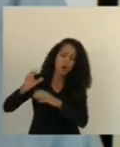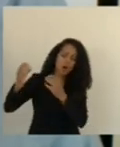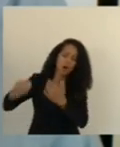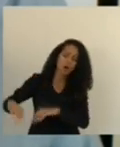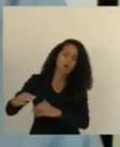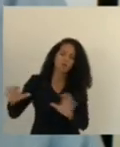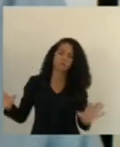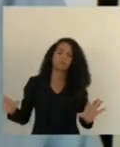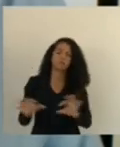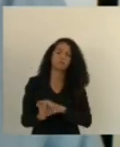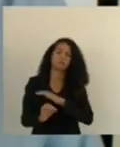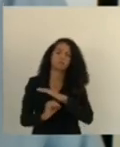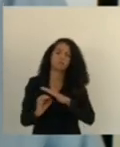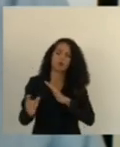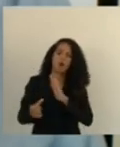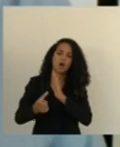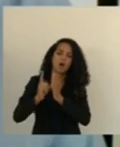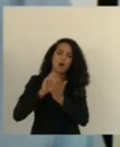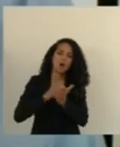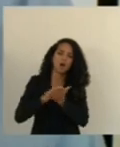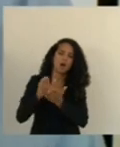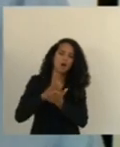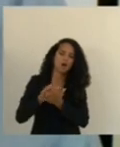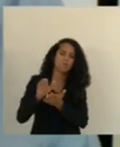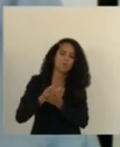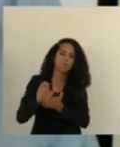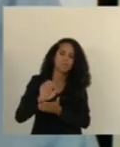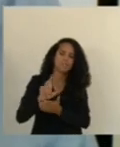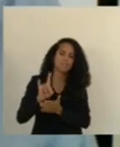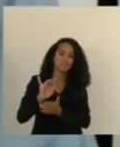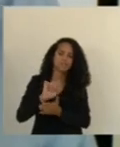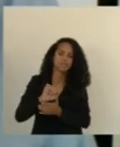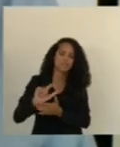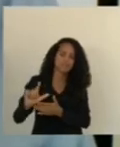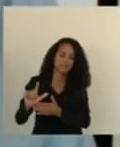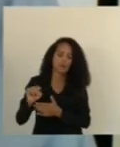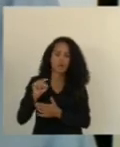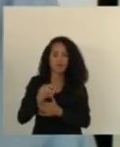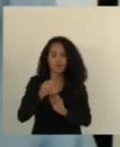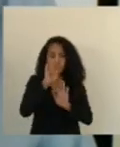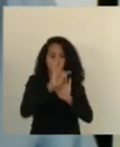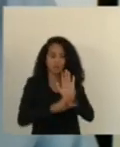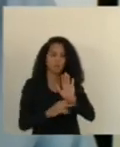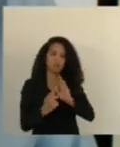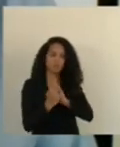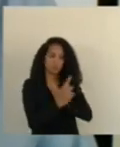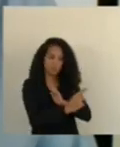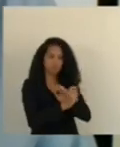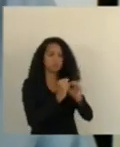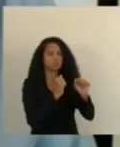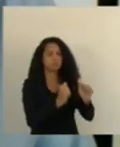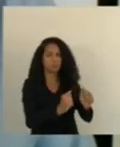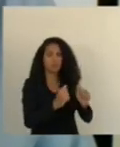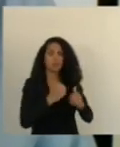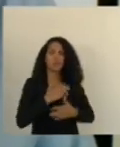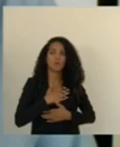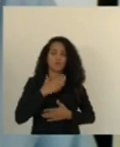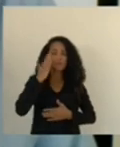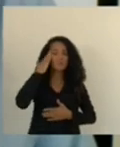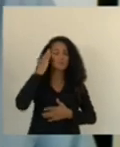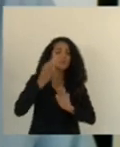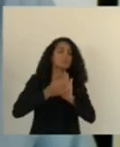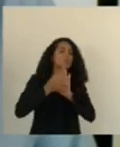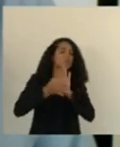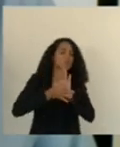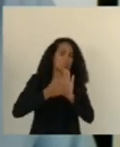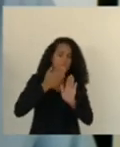órgão ou poder público antes da publicação do respectivo edital esse é o texto de vossa excelência e eu gostaria de propor